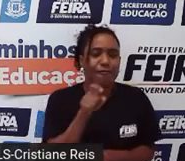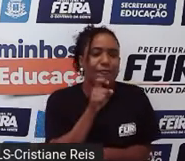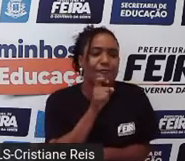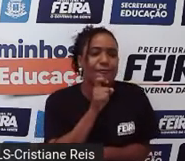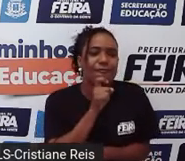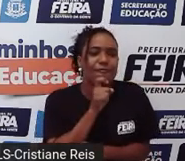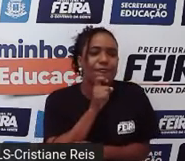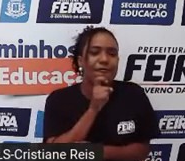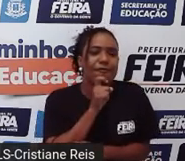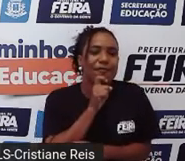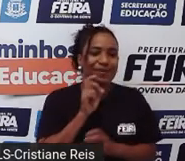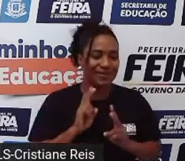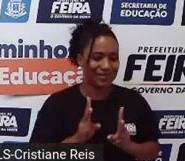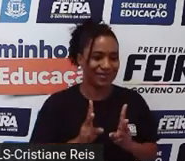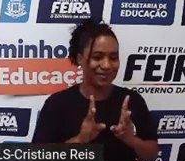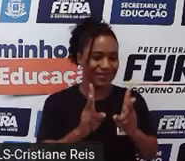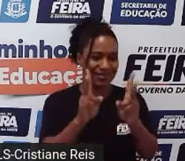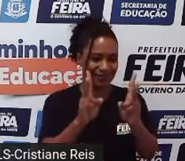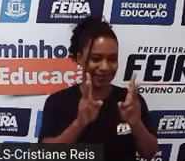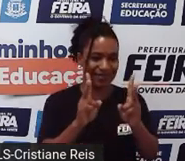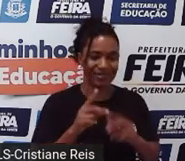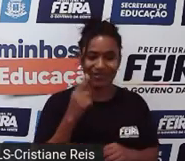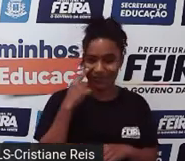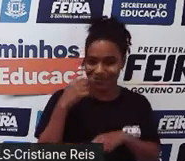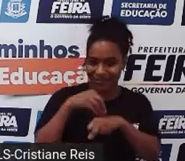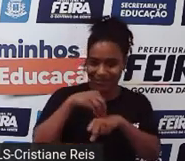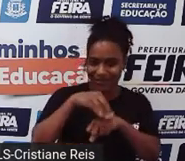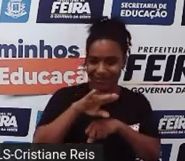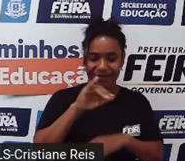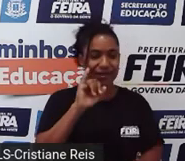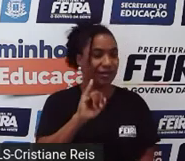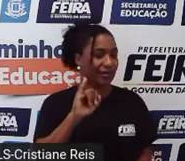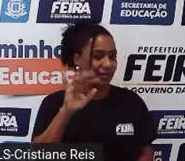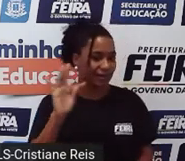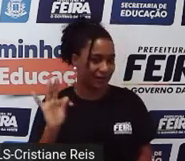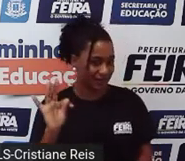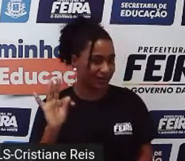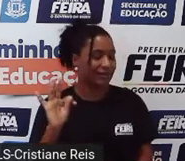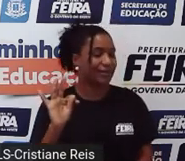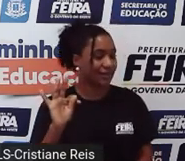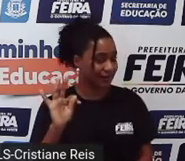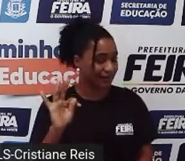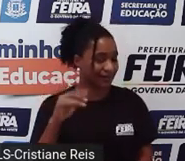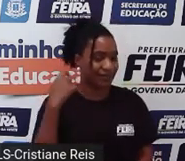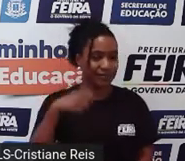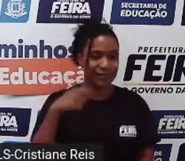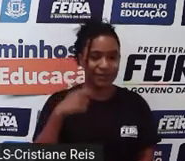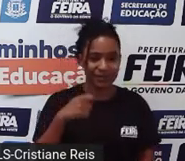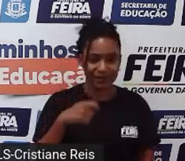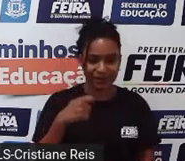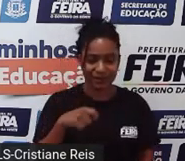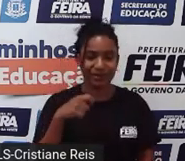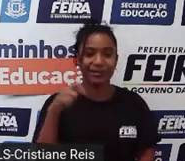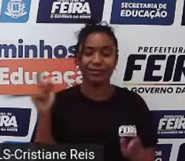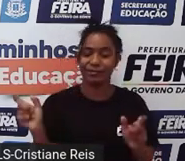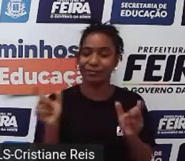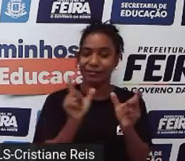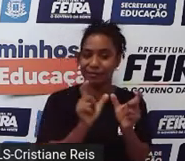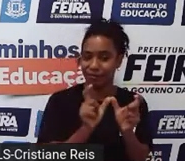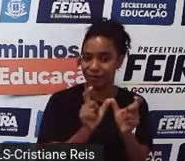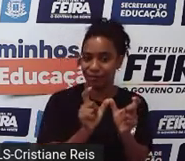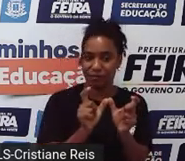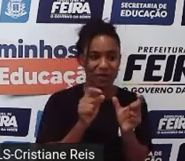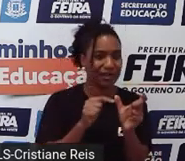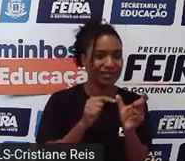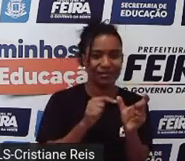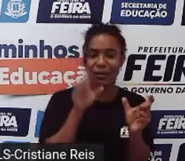Então, gostaram da dica, students? It precisa estar presente nessas situações que nós vimos hoje, mas não